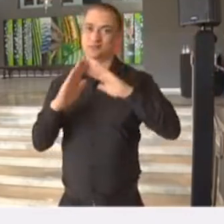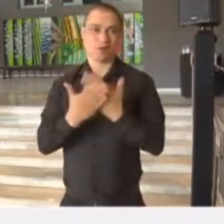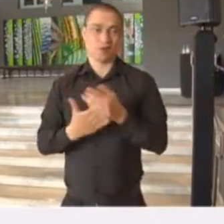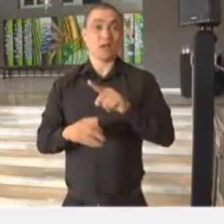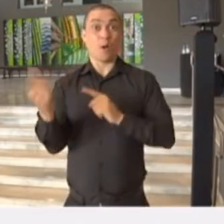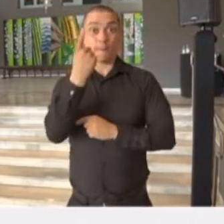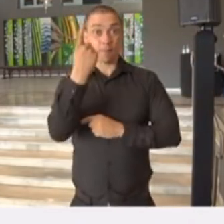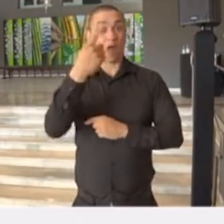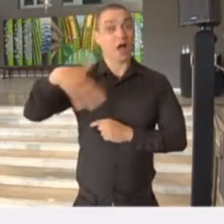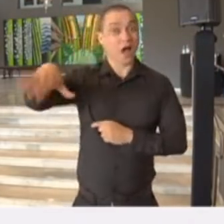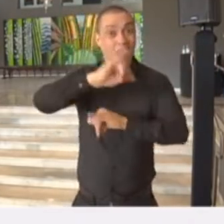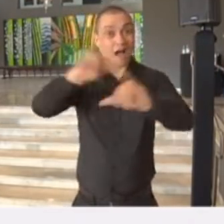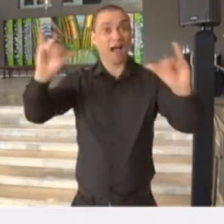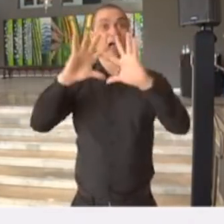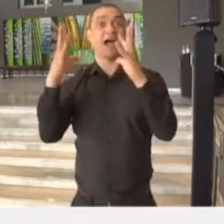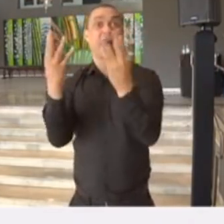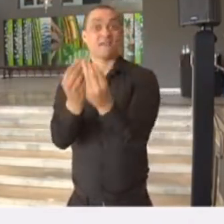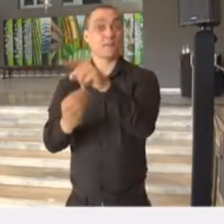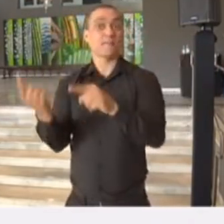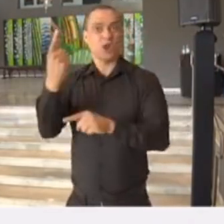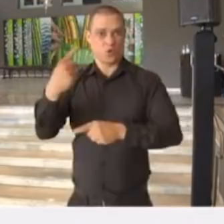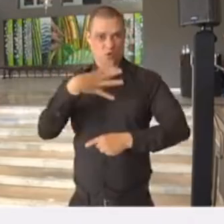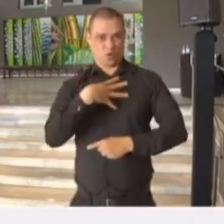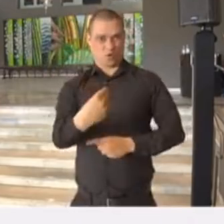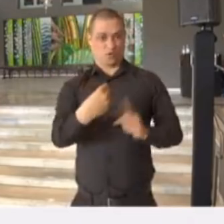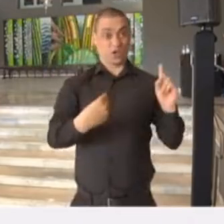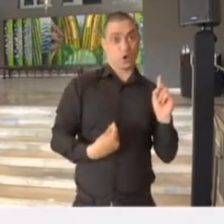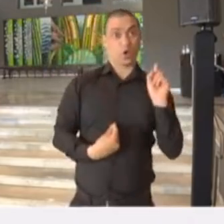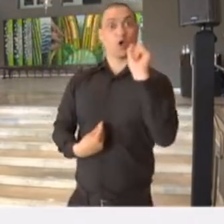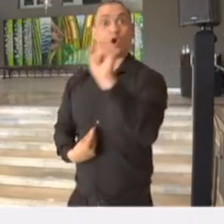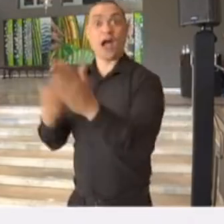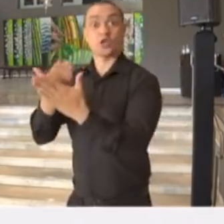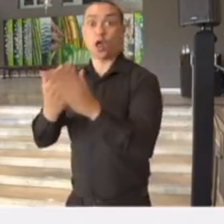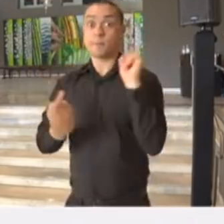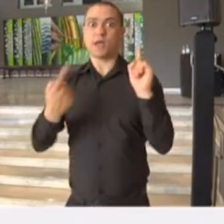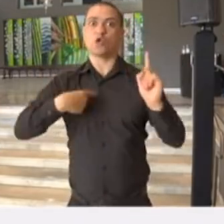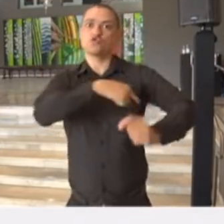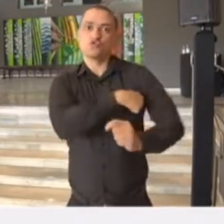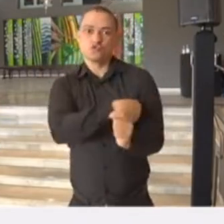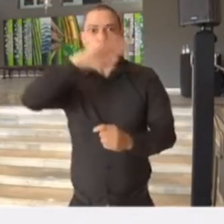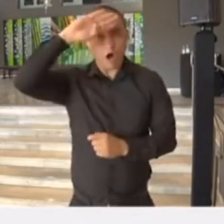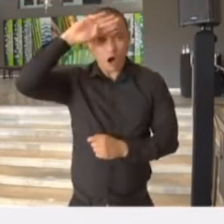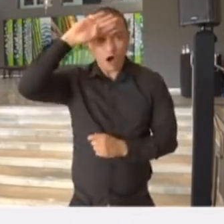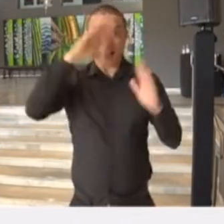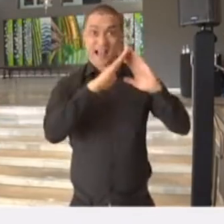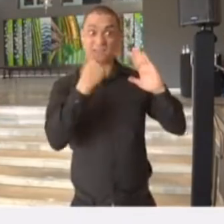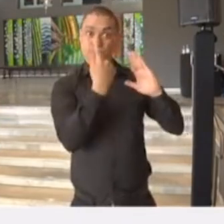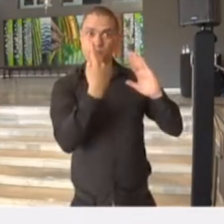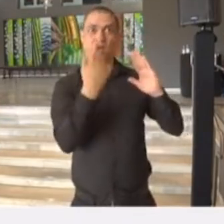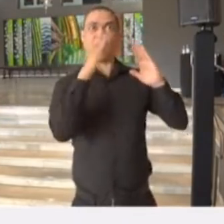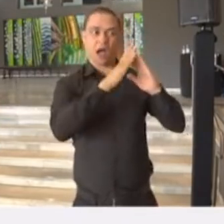quanto aos responsáveis, para aferirem a temperatura dos estudantes, antes de eles irem para a escola, ou seja, desde casa, sempre